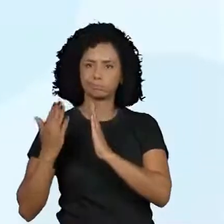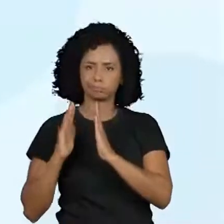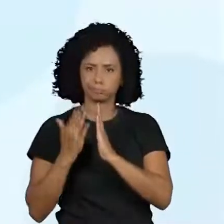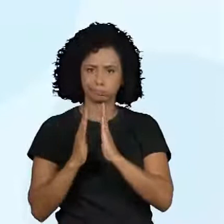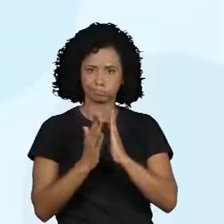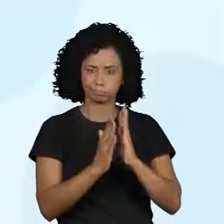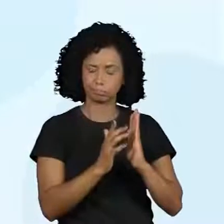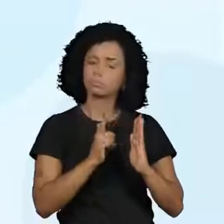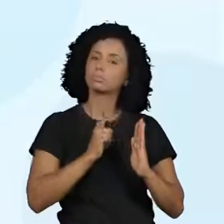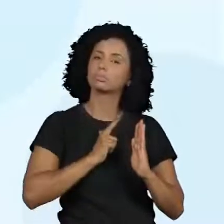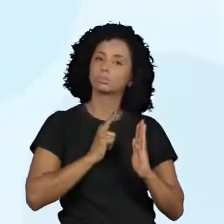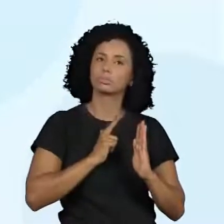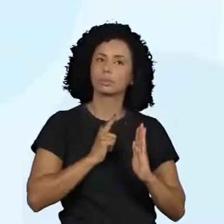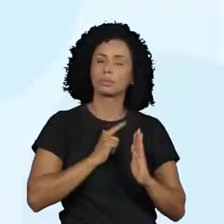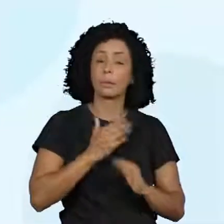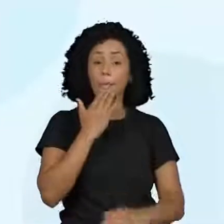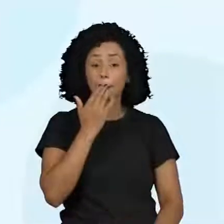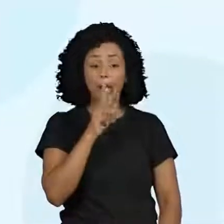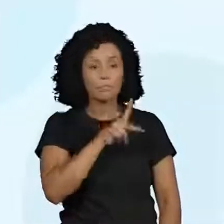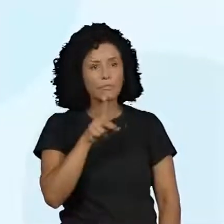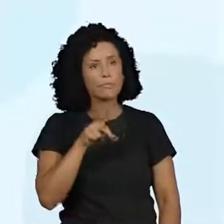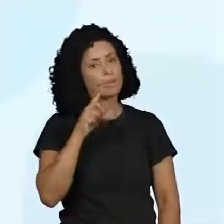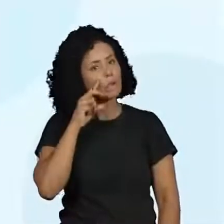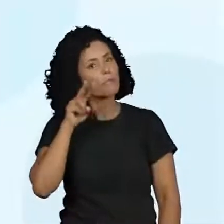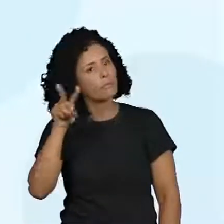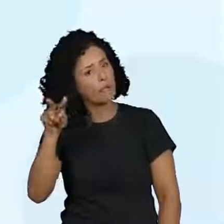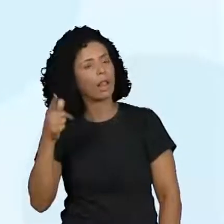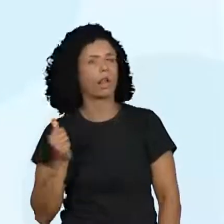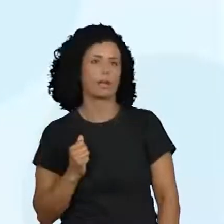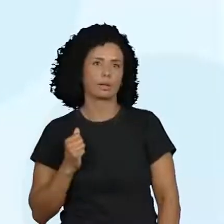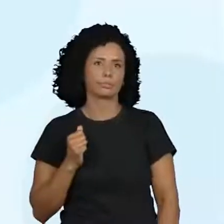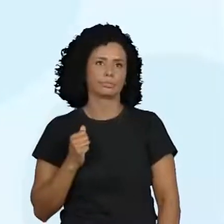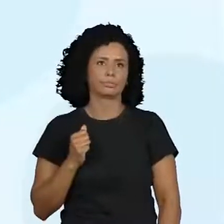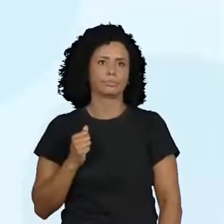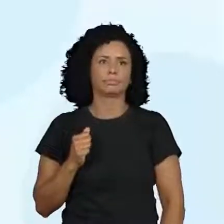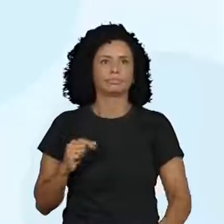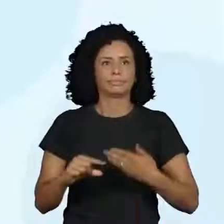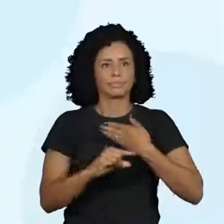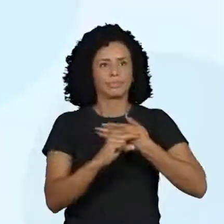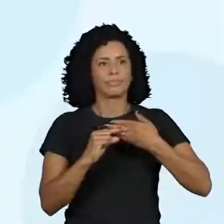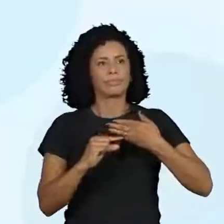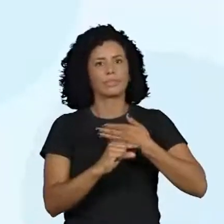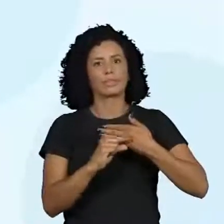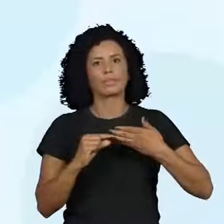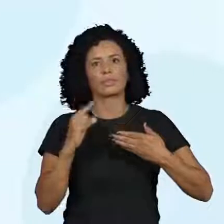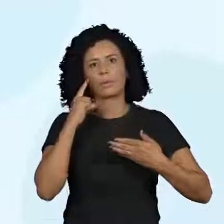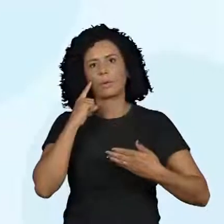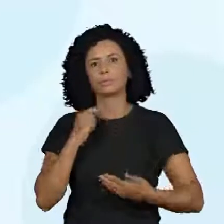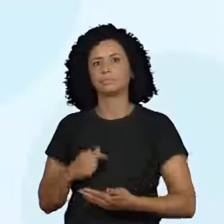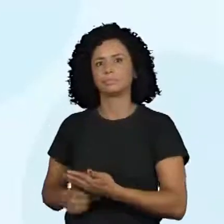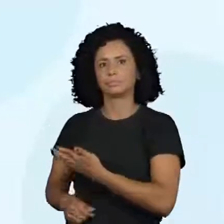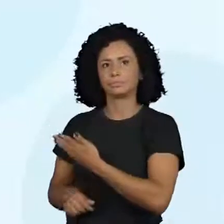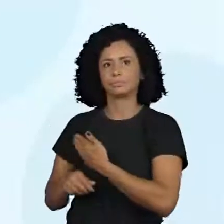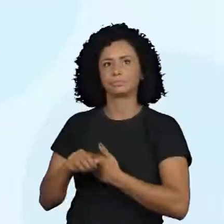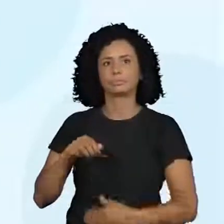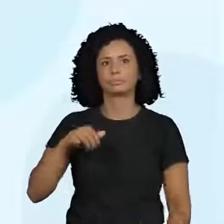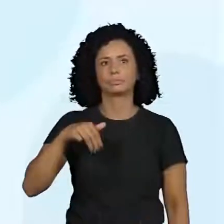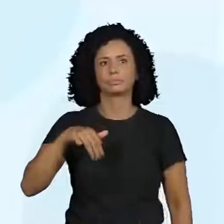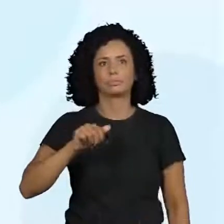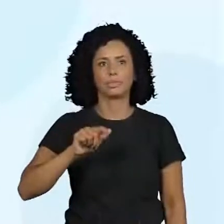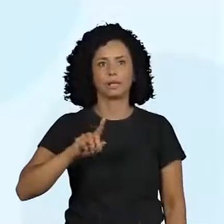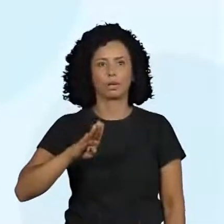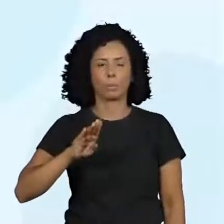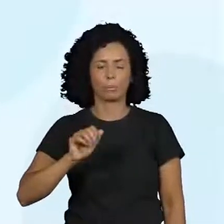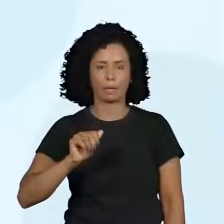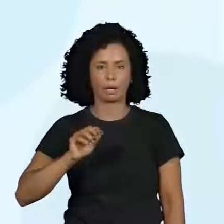o autor é o Má Bataã e traz a necessidade de se sistematizar a contagem com